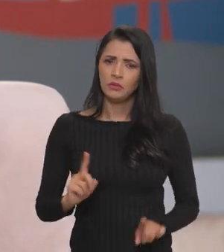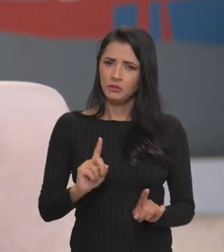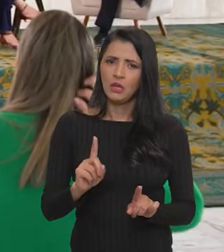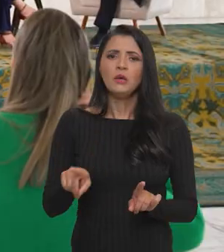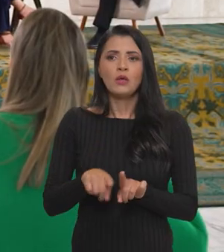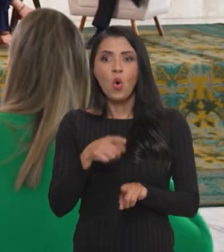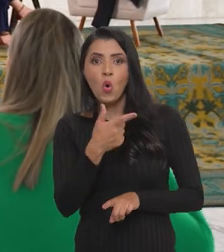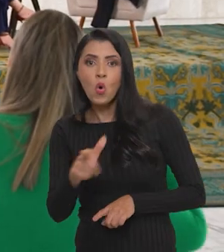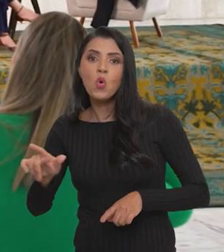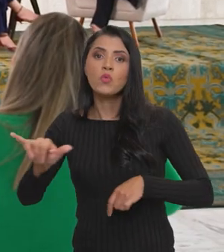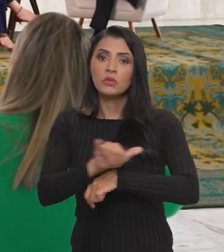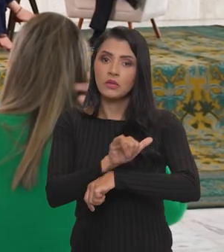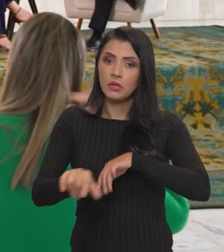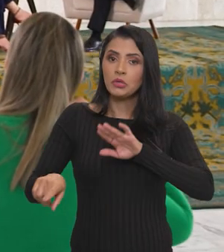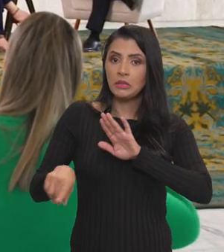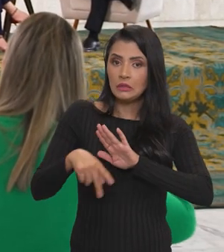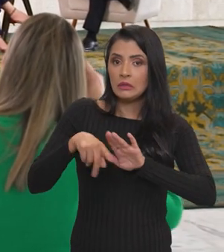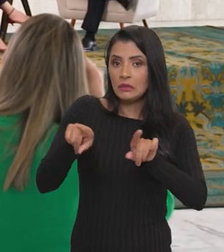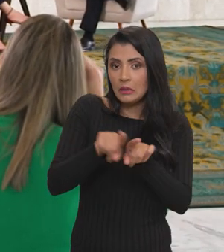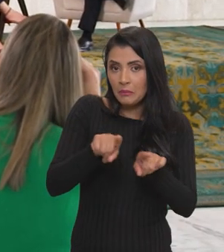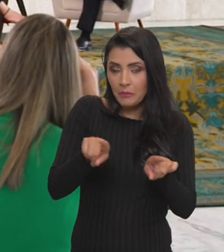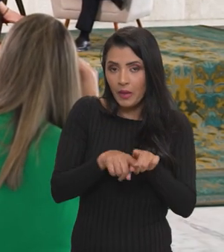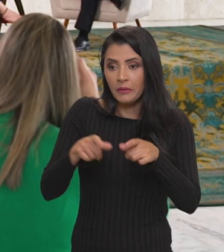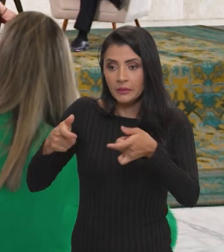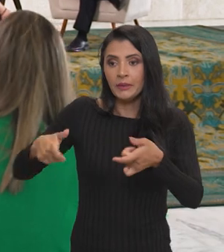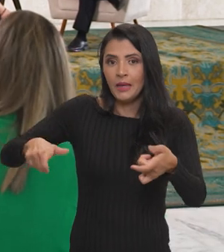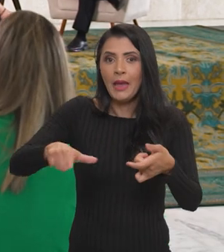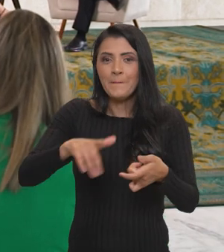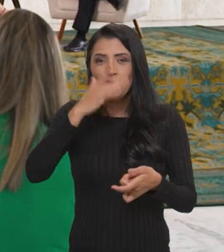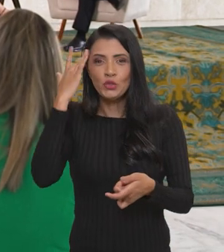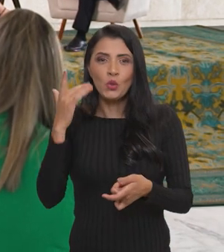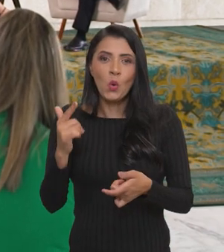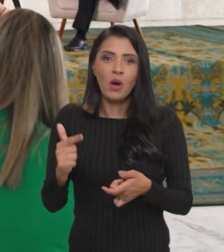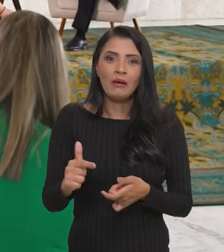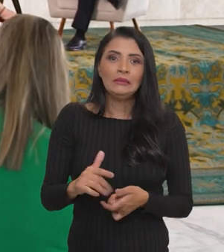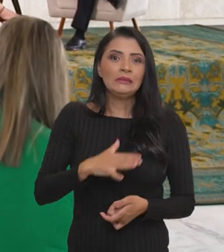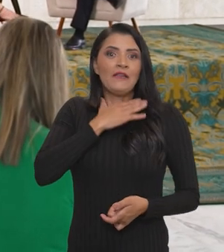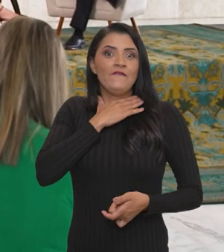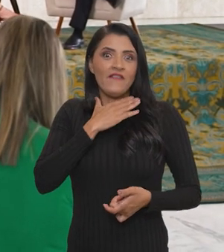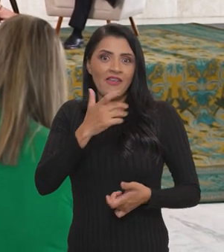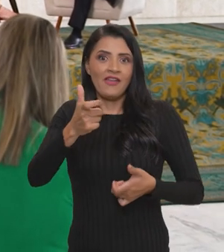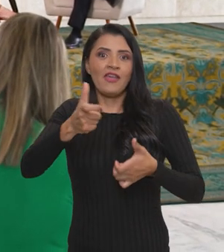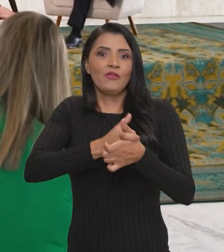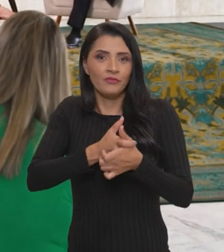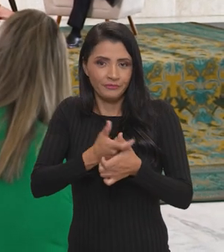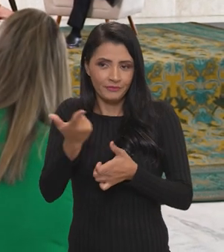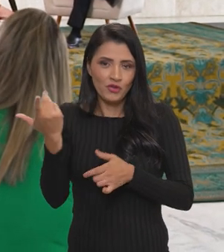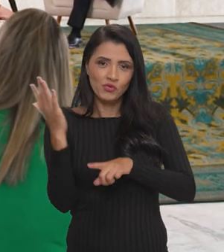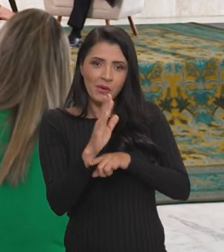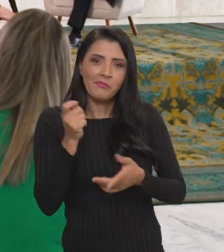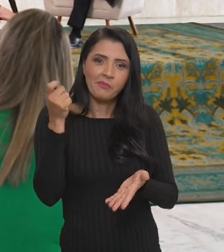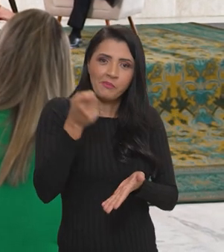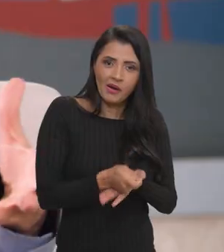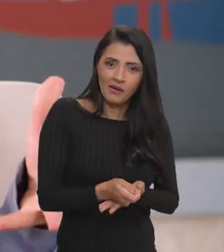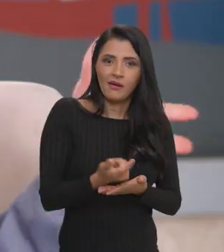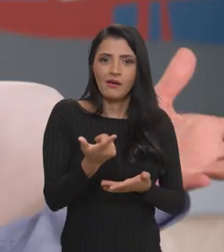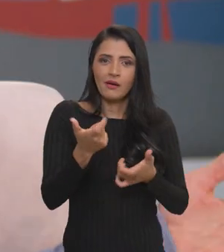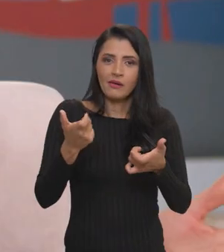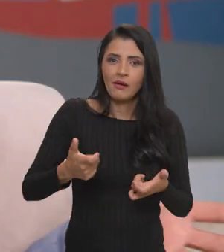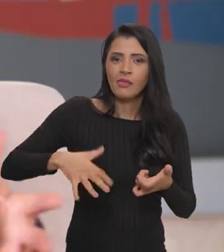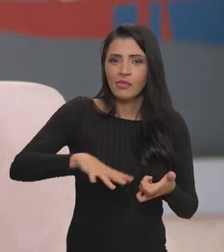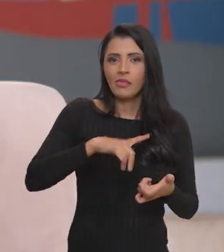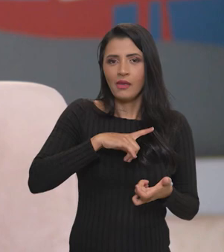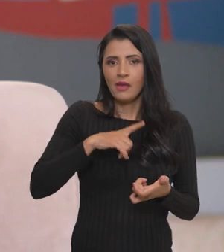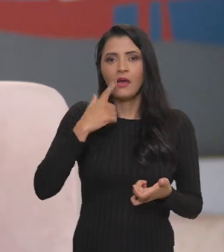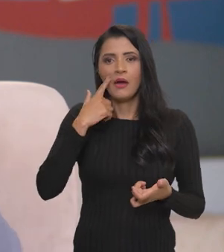também com outras estratégias de adjudicação de terras de grandes devedores para ajudá-los a pagar a dívida por meio de terras que